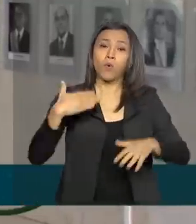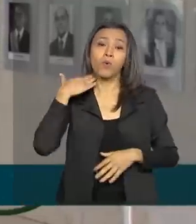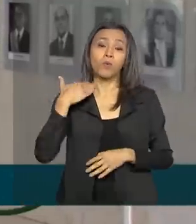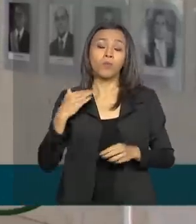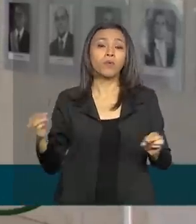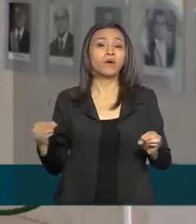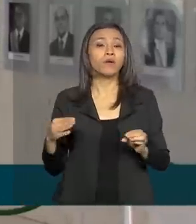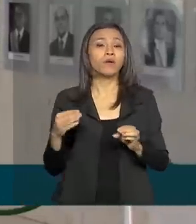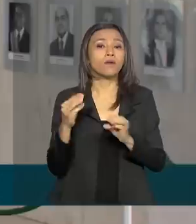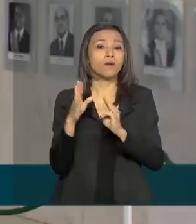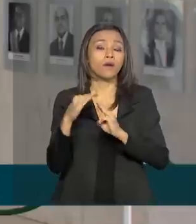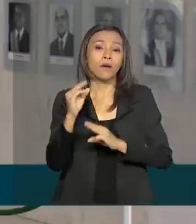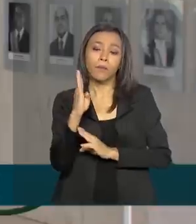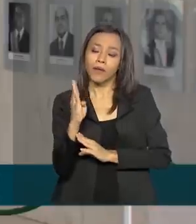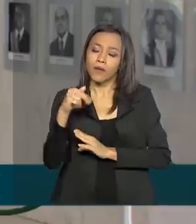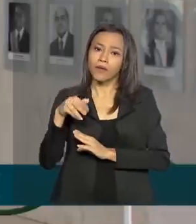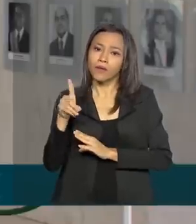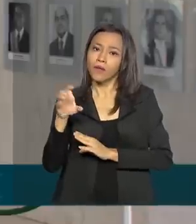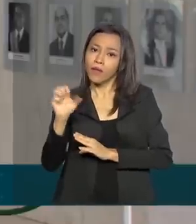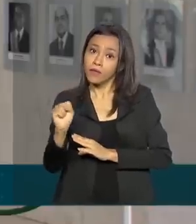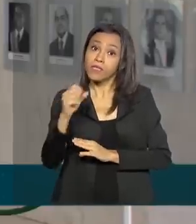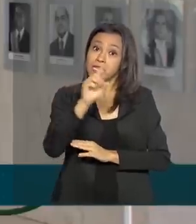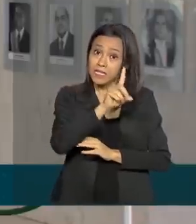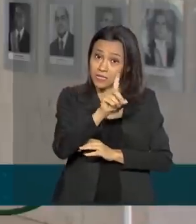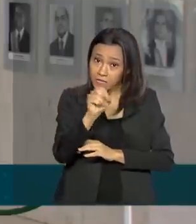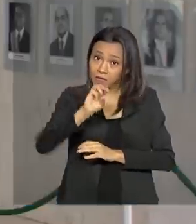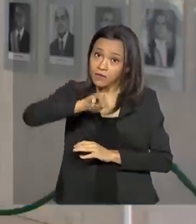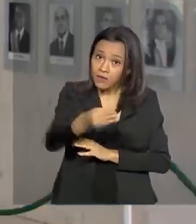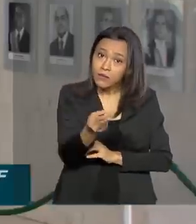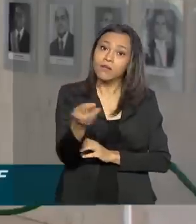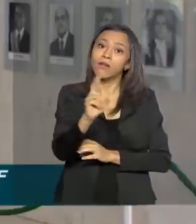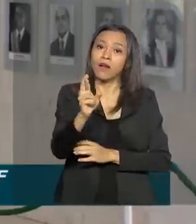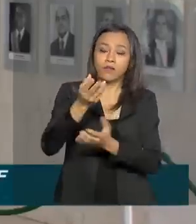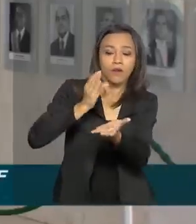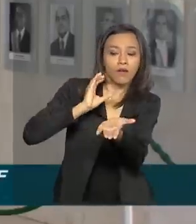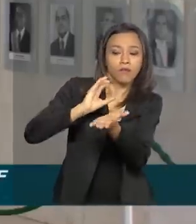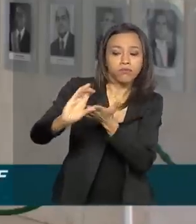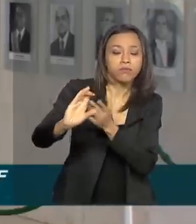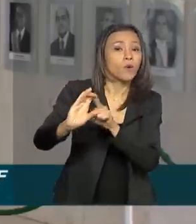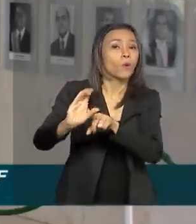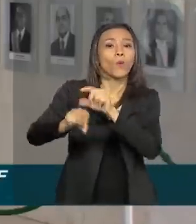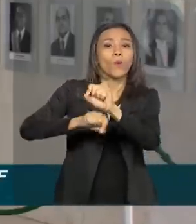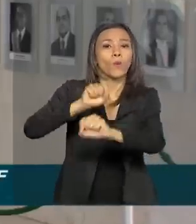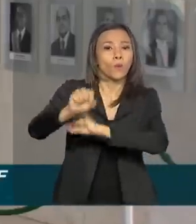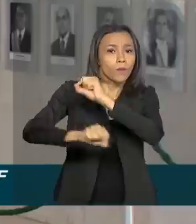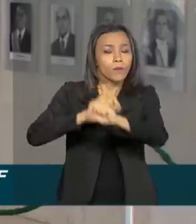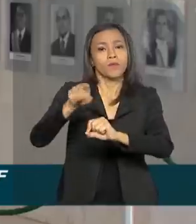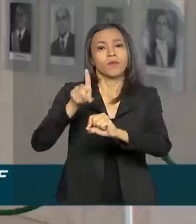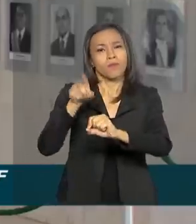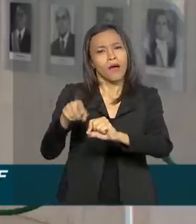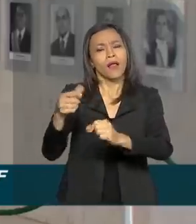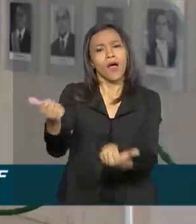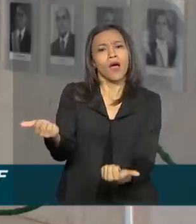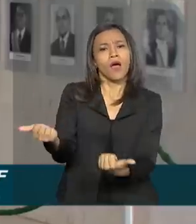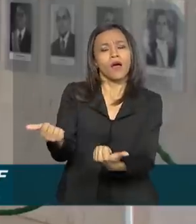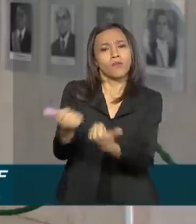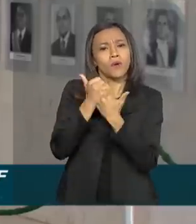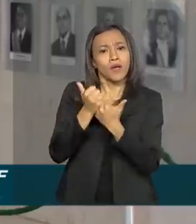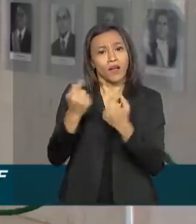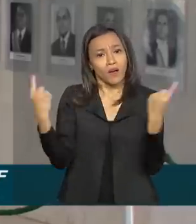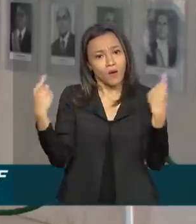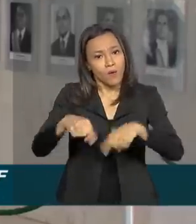indiretamente 100 bilhões de reais em recursos para o enfrentamento dos efeitos do coronavírus.